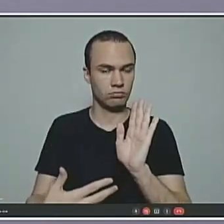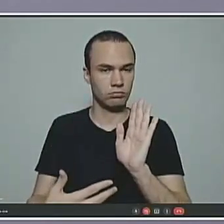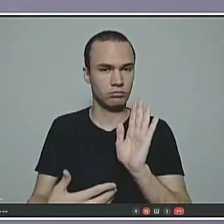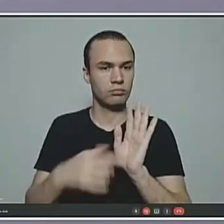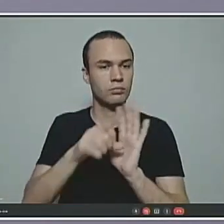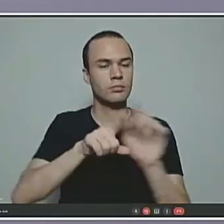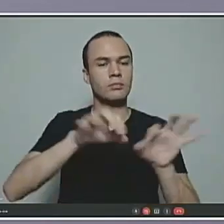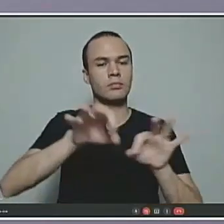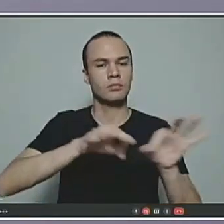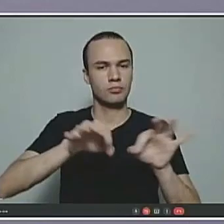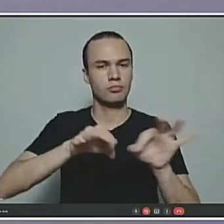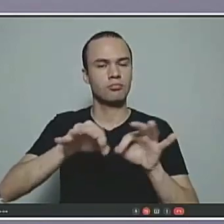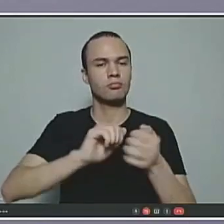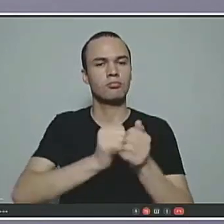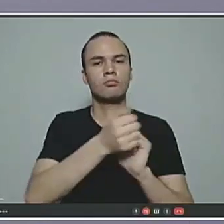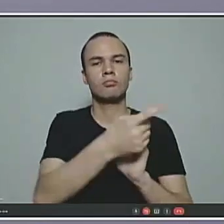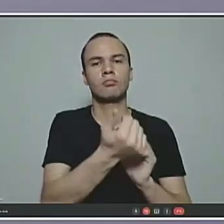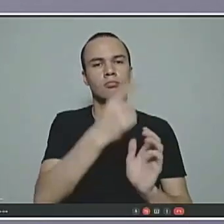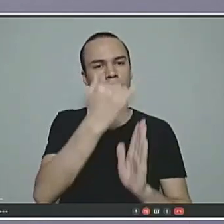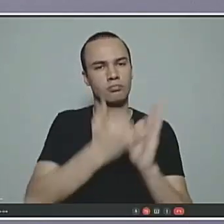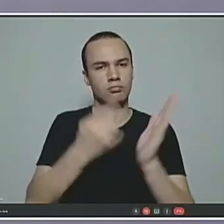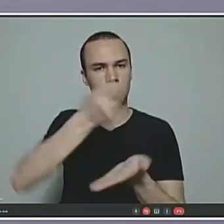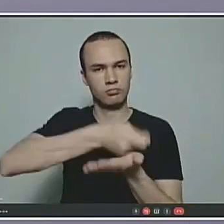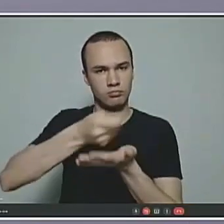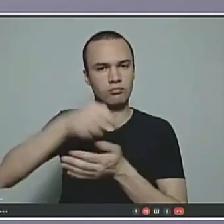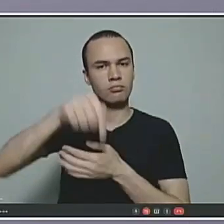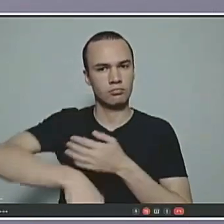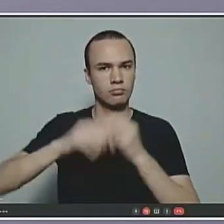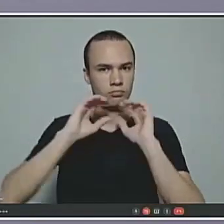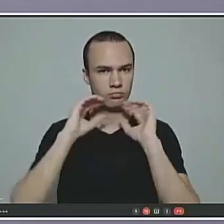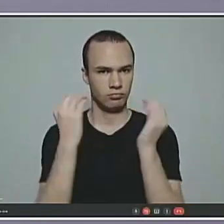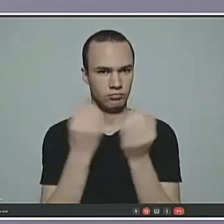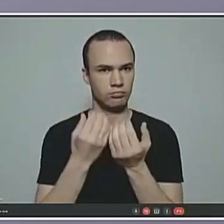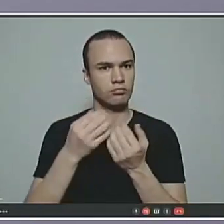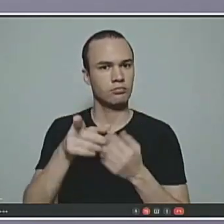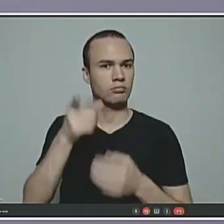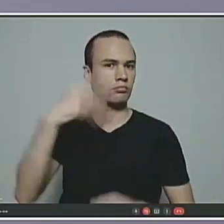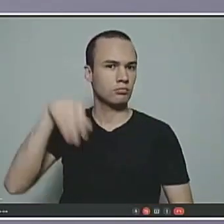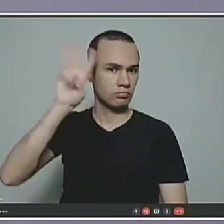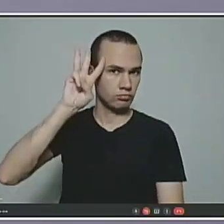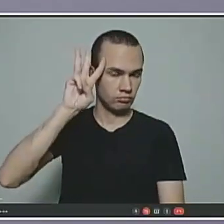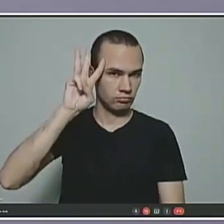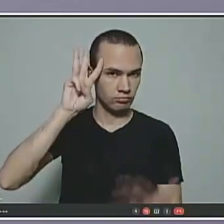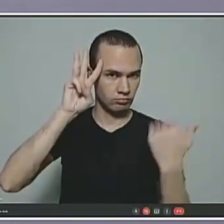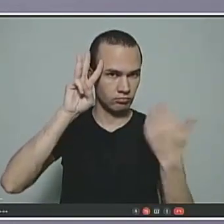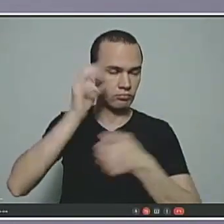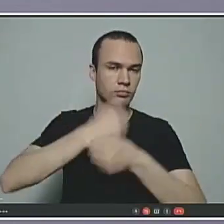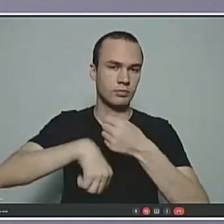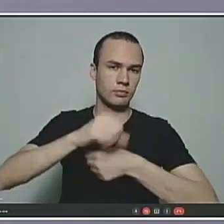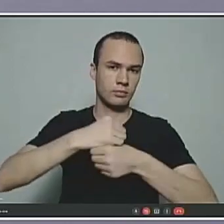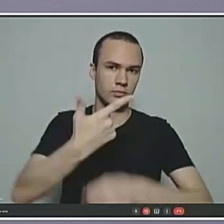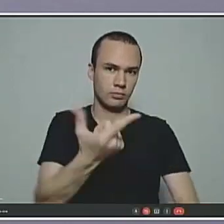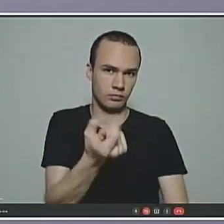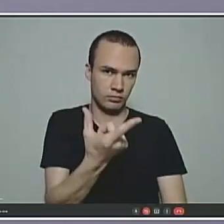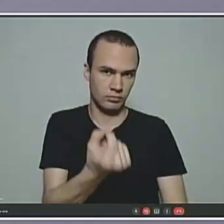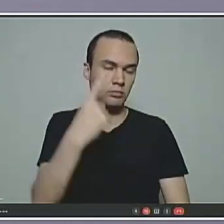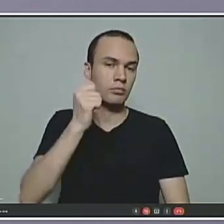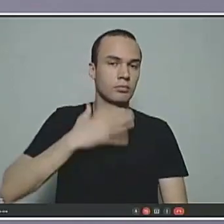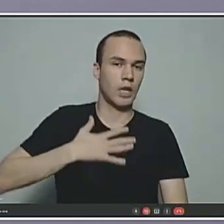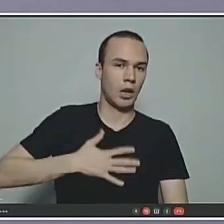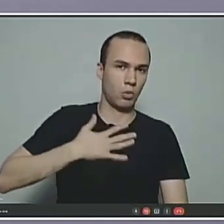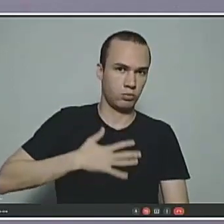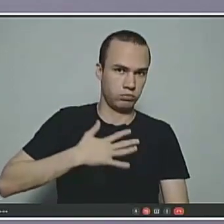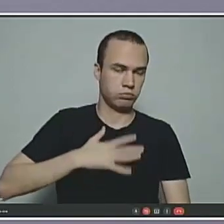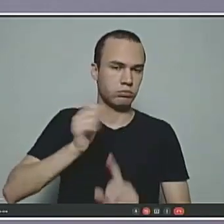A adequação das alíquotas de contribuição feita nesta Casa de Leis, legislatura passada em 2020, agosto de 2020.